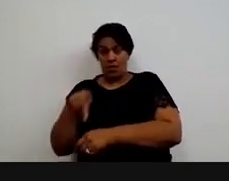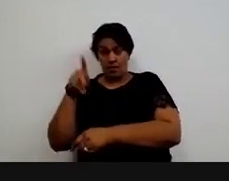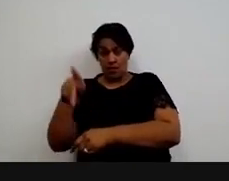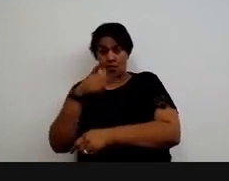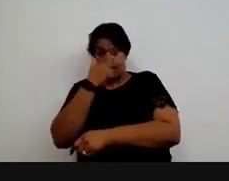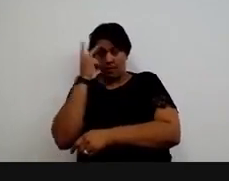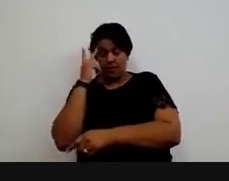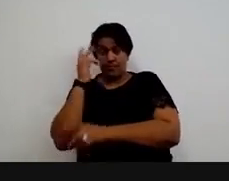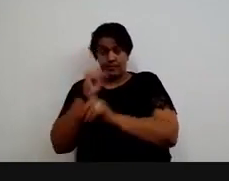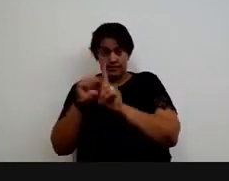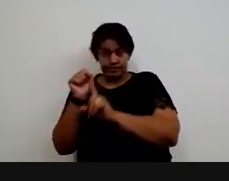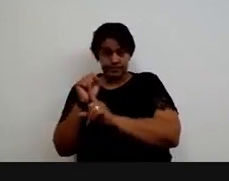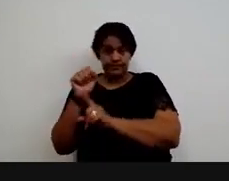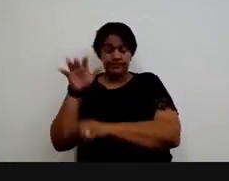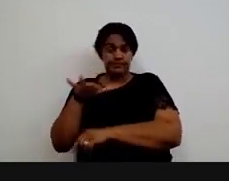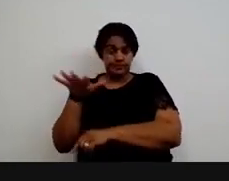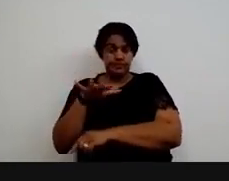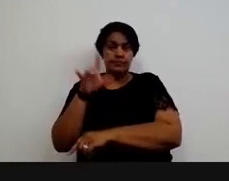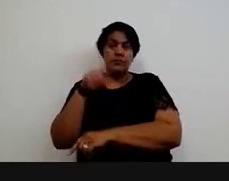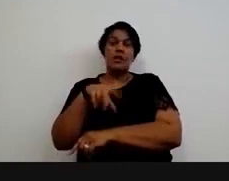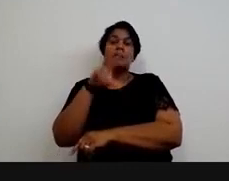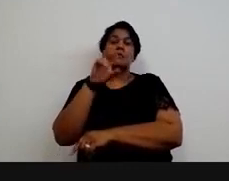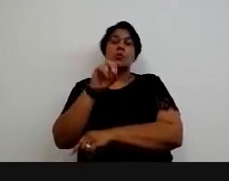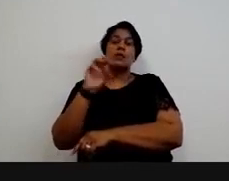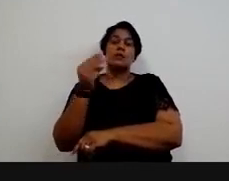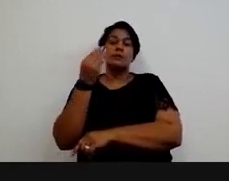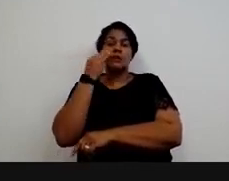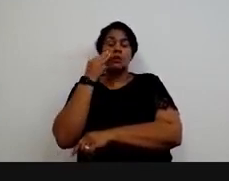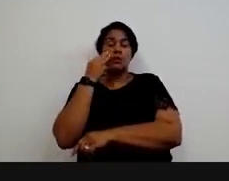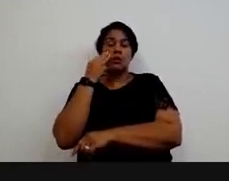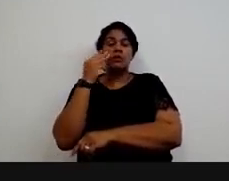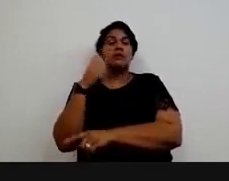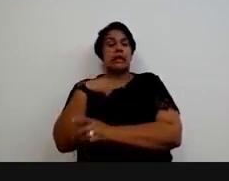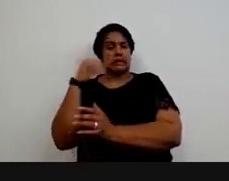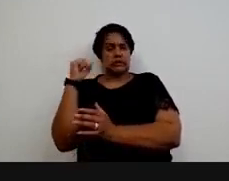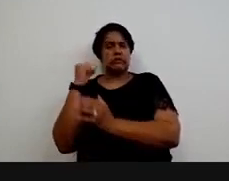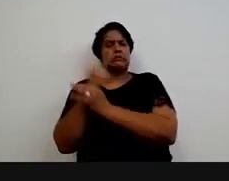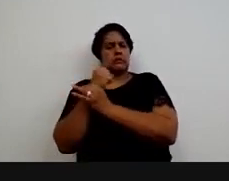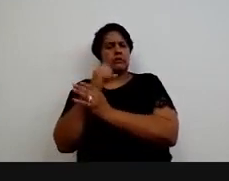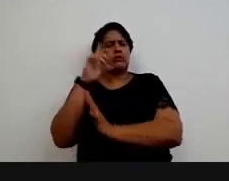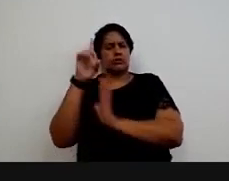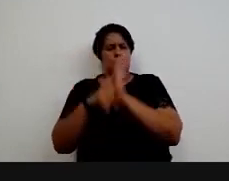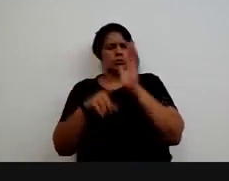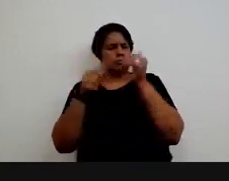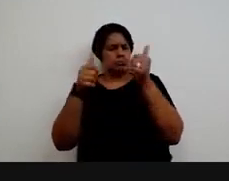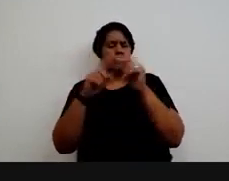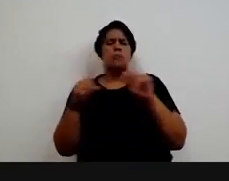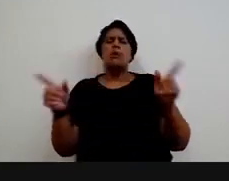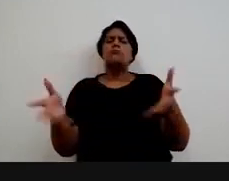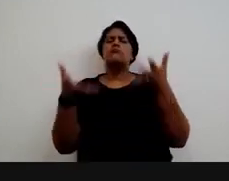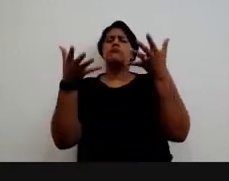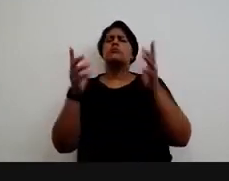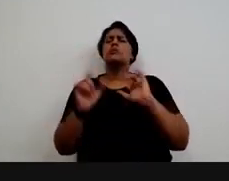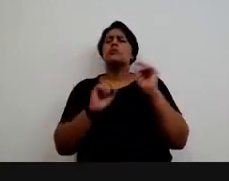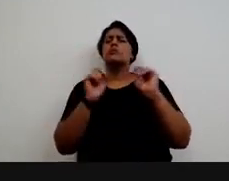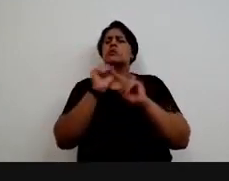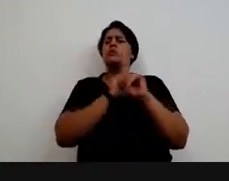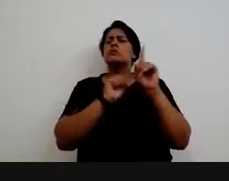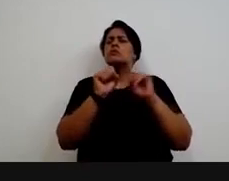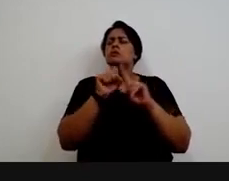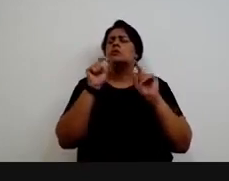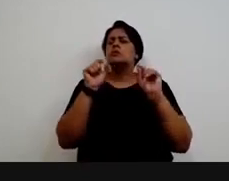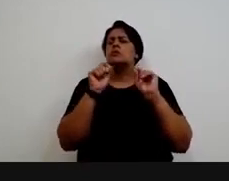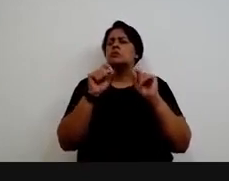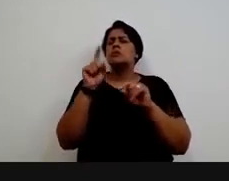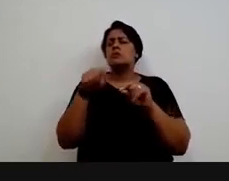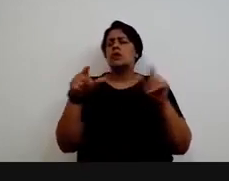são 50 bilhões de jovens com direitos garantidos, mas quais são as promoções desses direitos